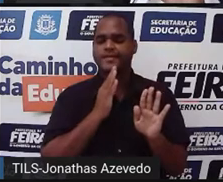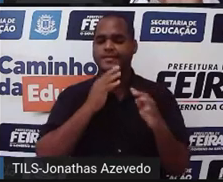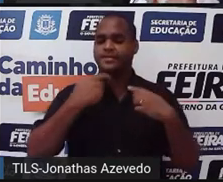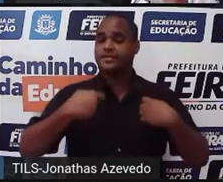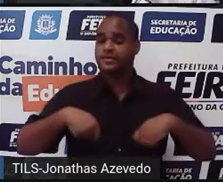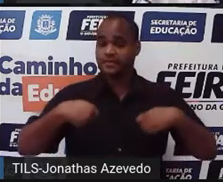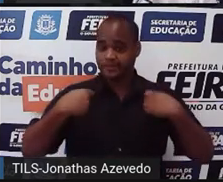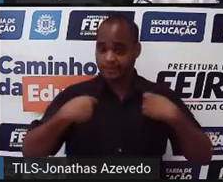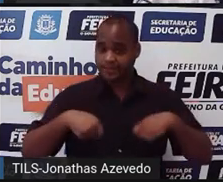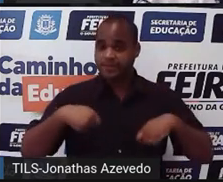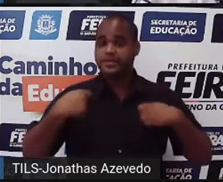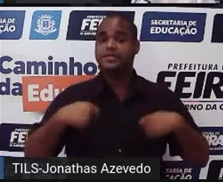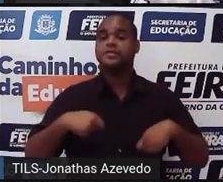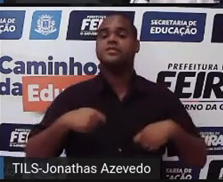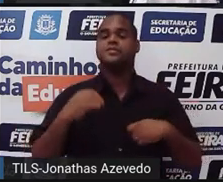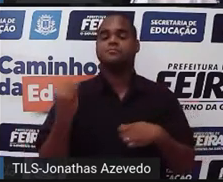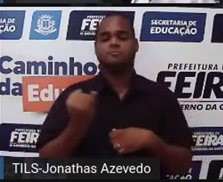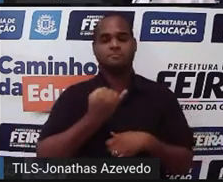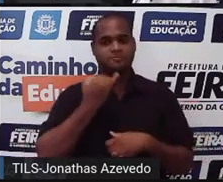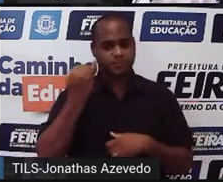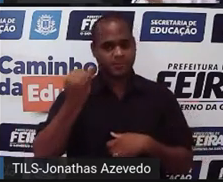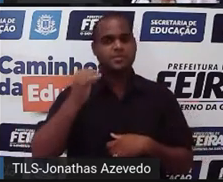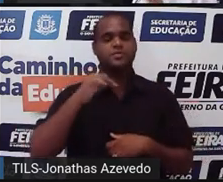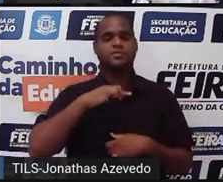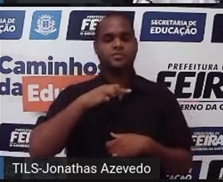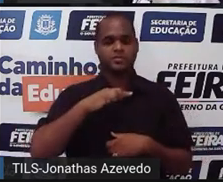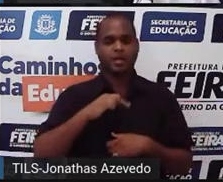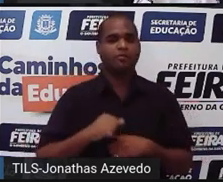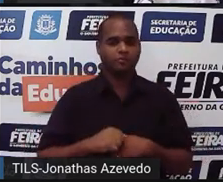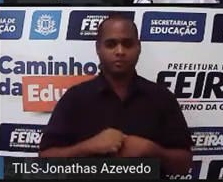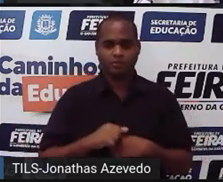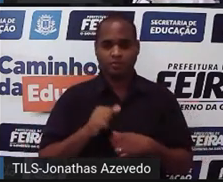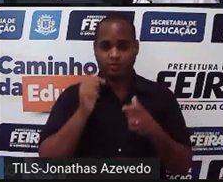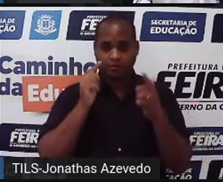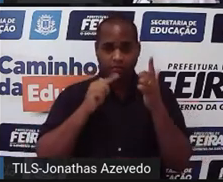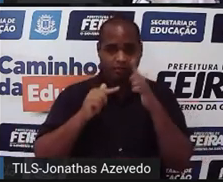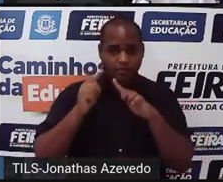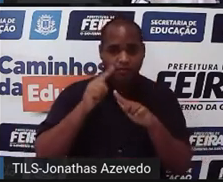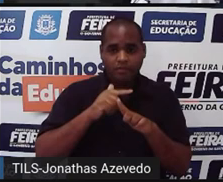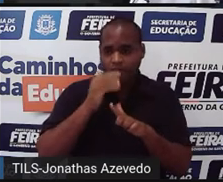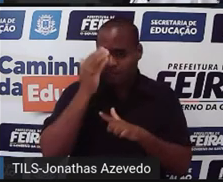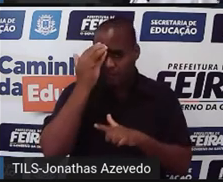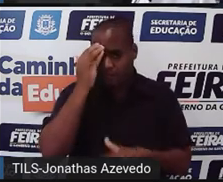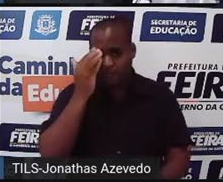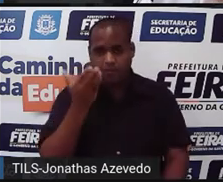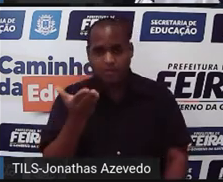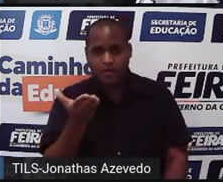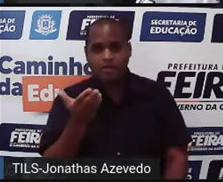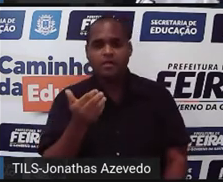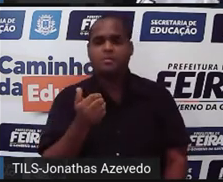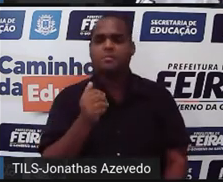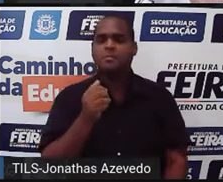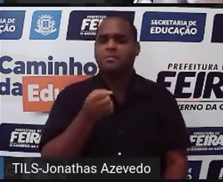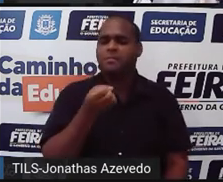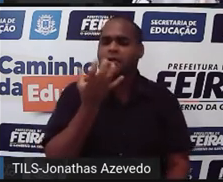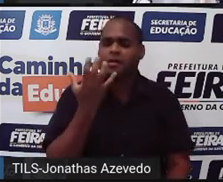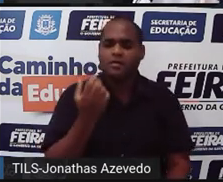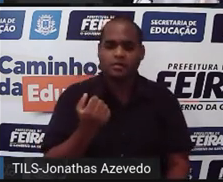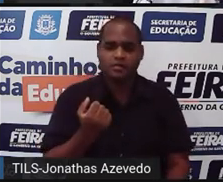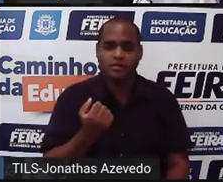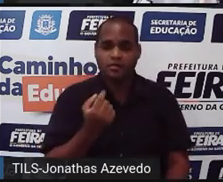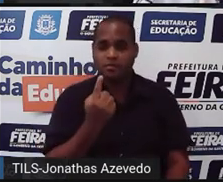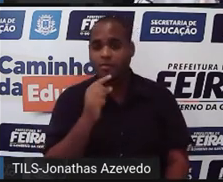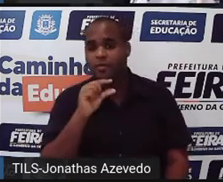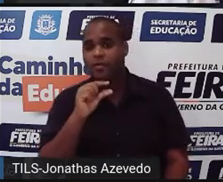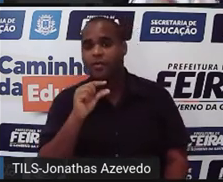Que a gente precisa dela, sim. Tá bom? Conseguiu entender o que foi feito até aqui. Mas conseguiu quanto? Um